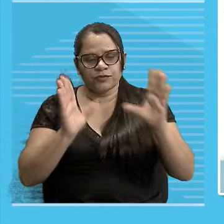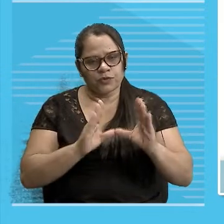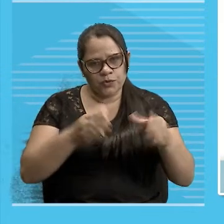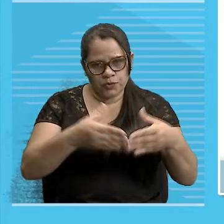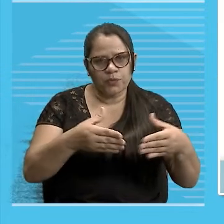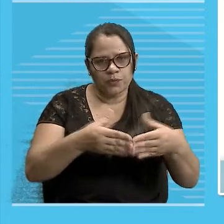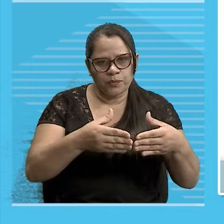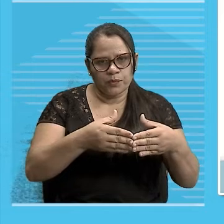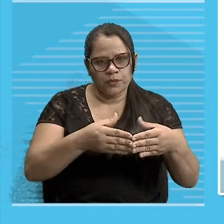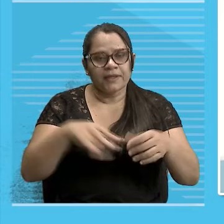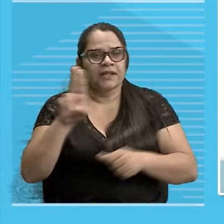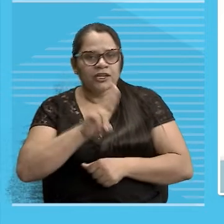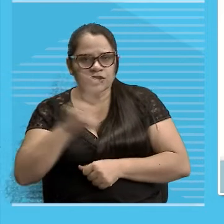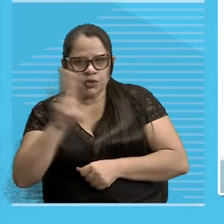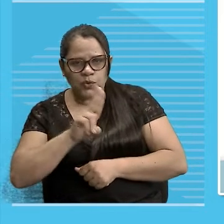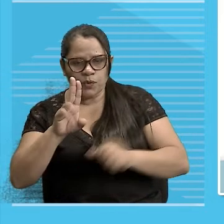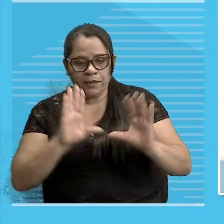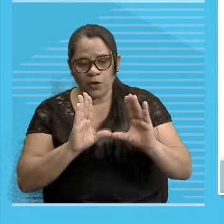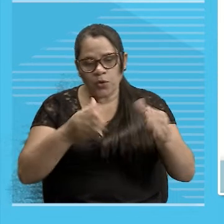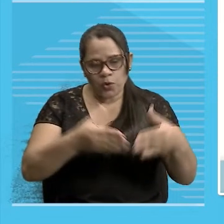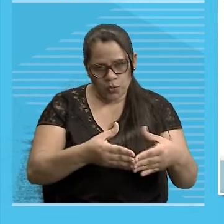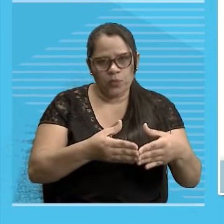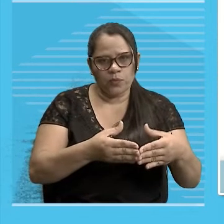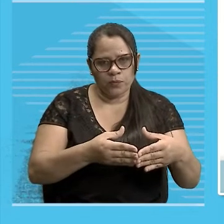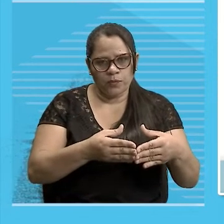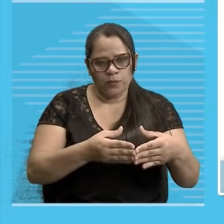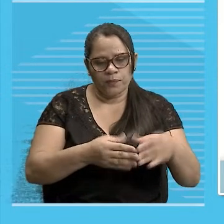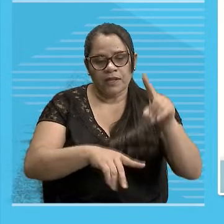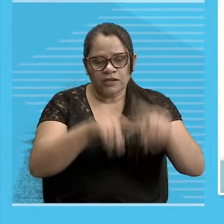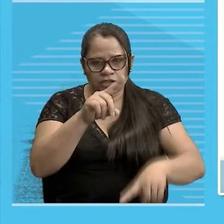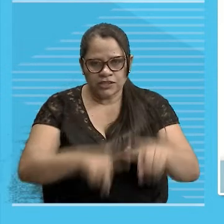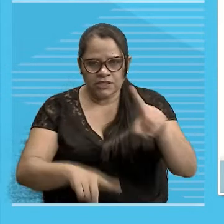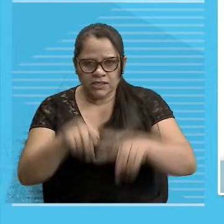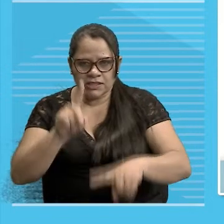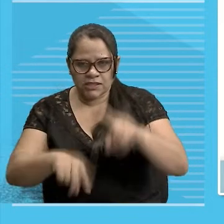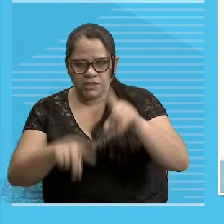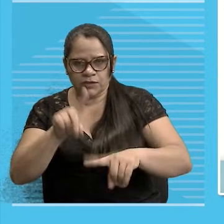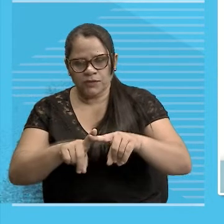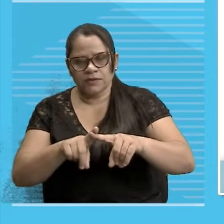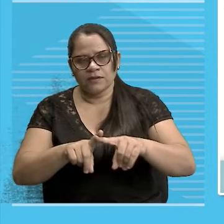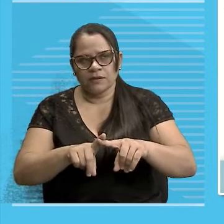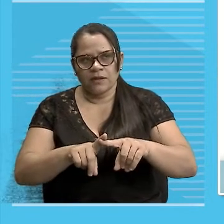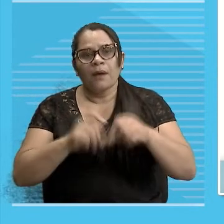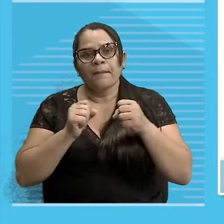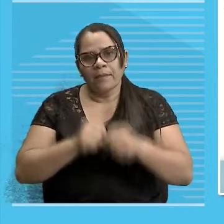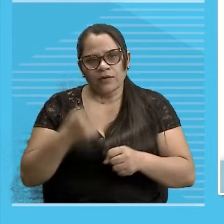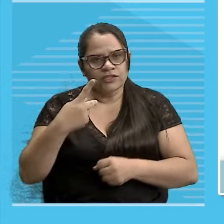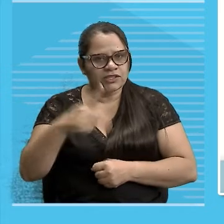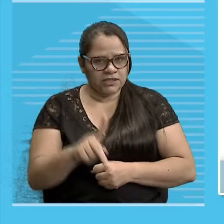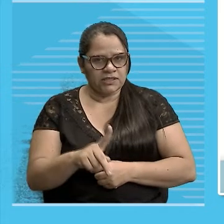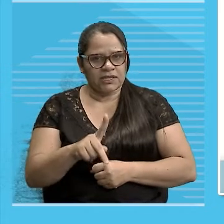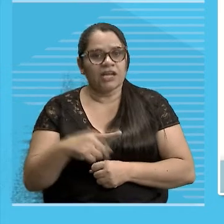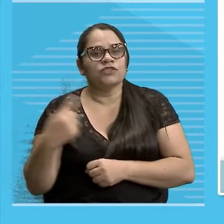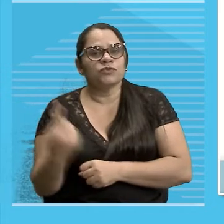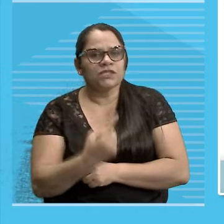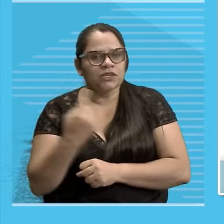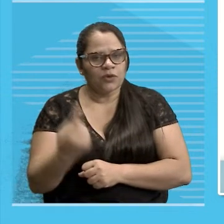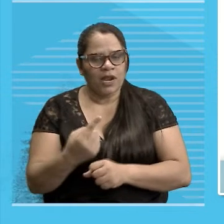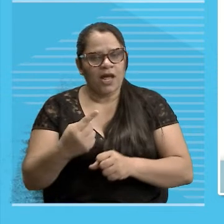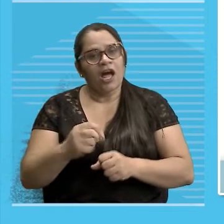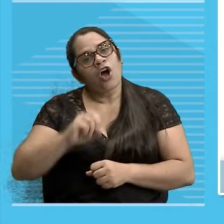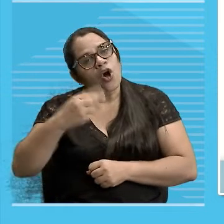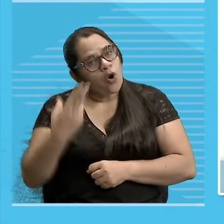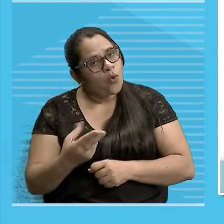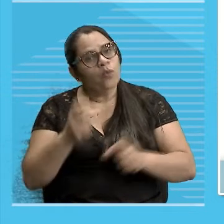Que nomeia Um conjunto De seres Né Esse coletivo Pode estar No singular Pode estar No